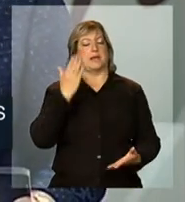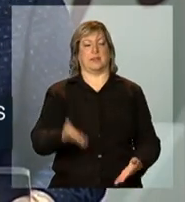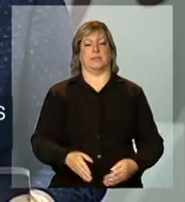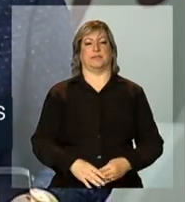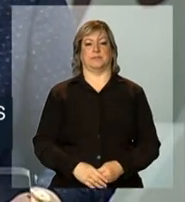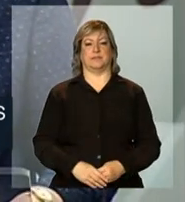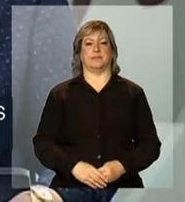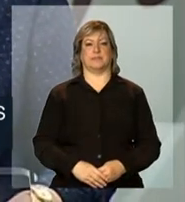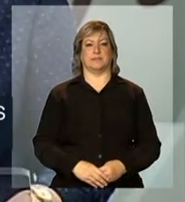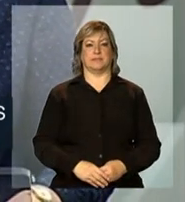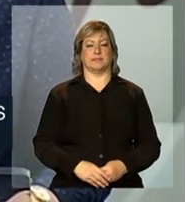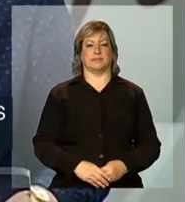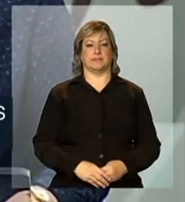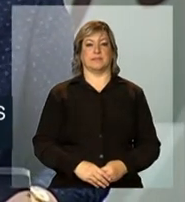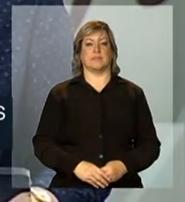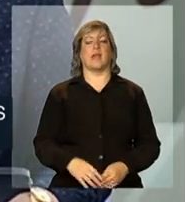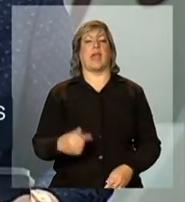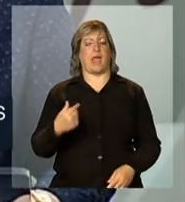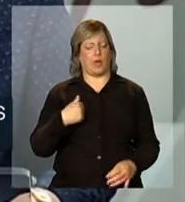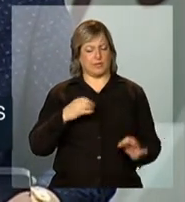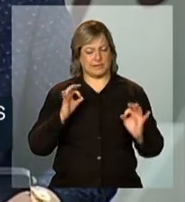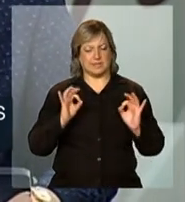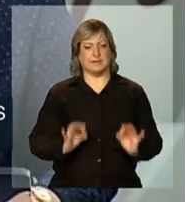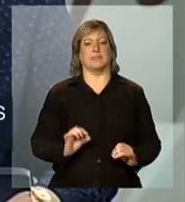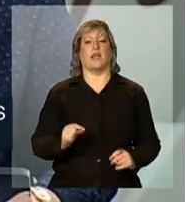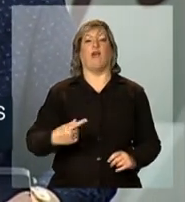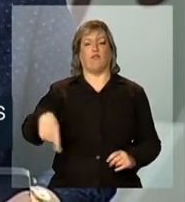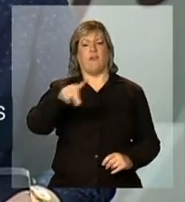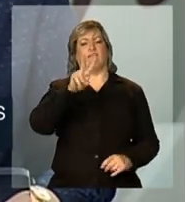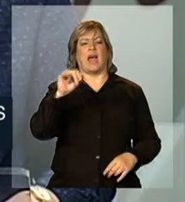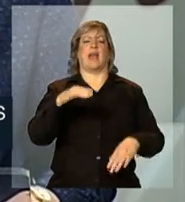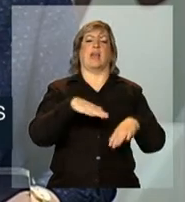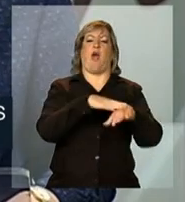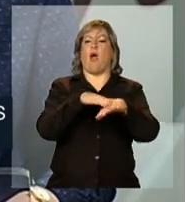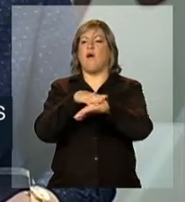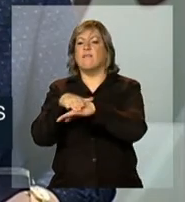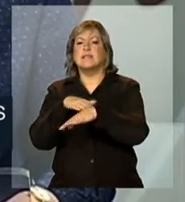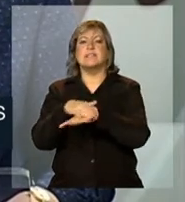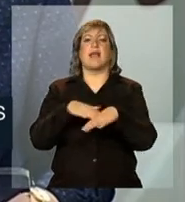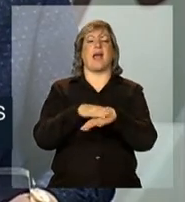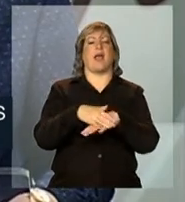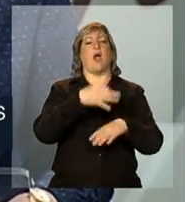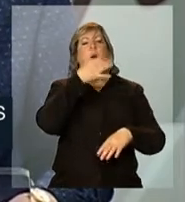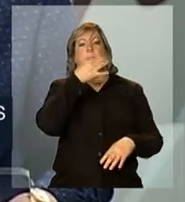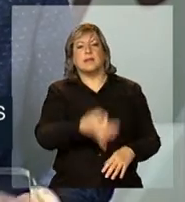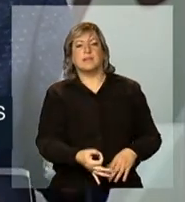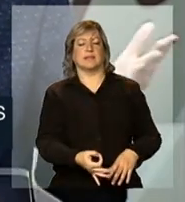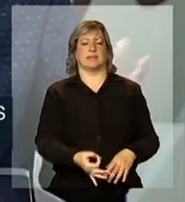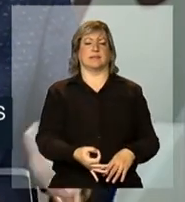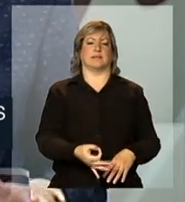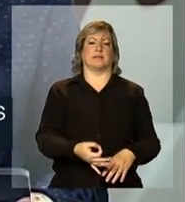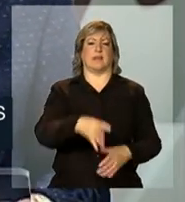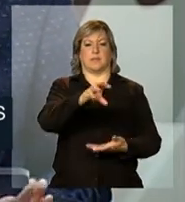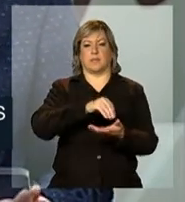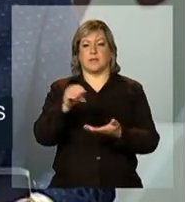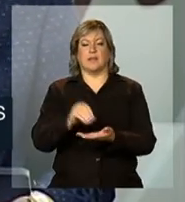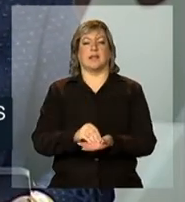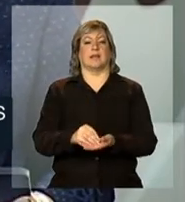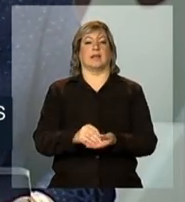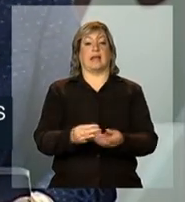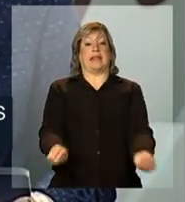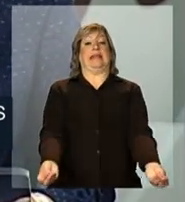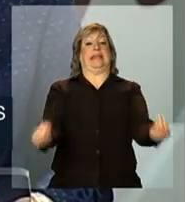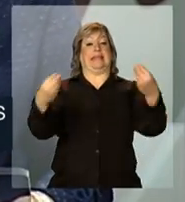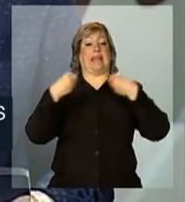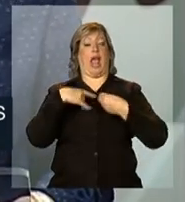Eu não tenho dúvida que vocês vão debater, que vocês vão fornecer para nós